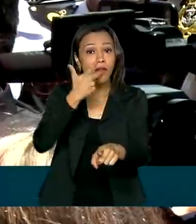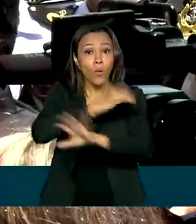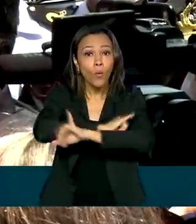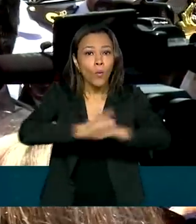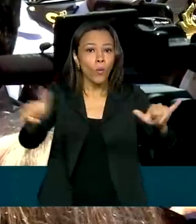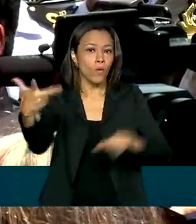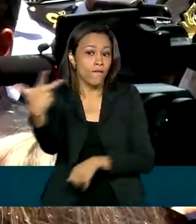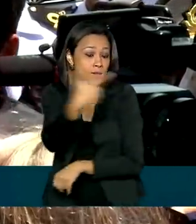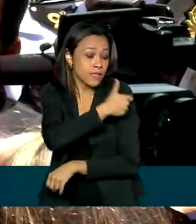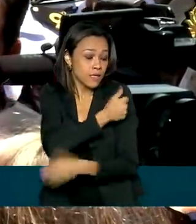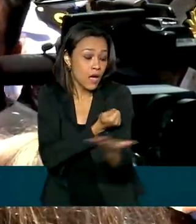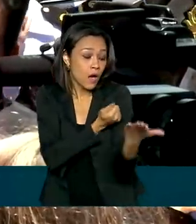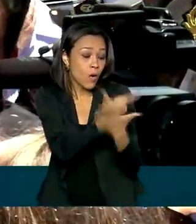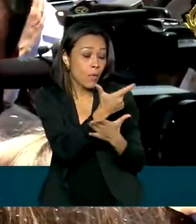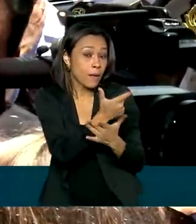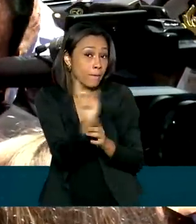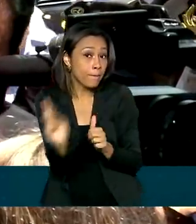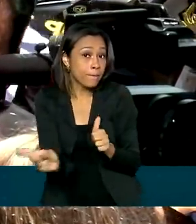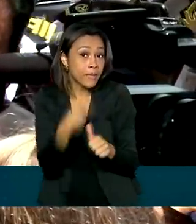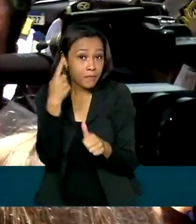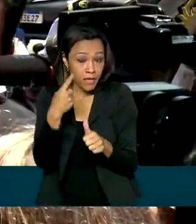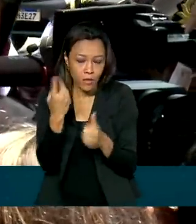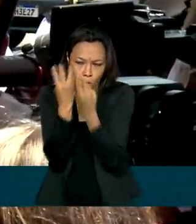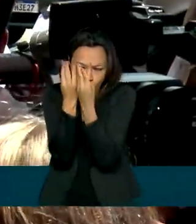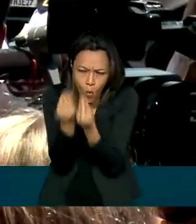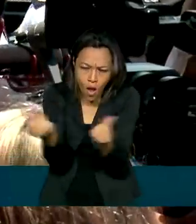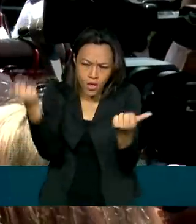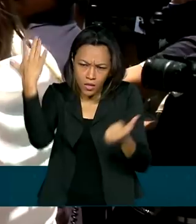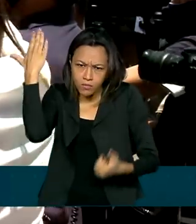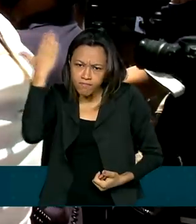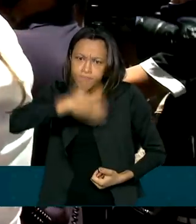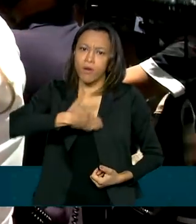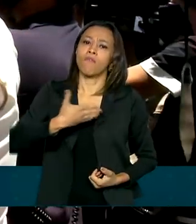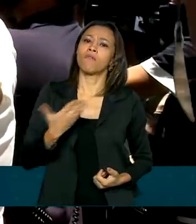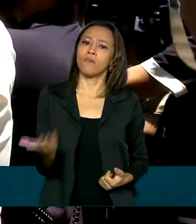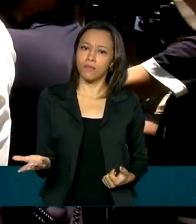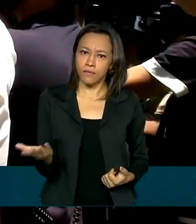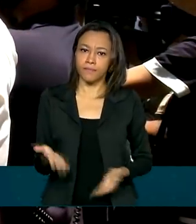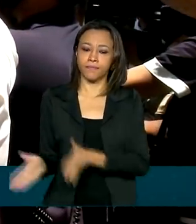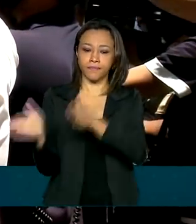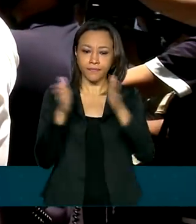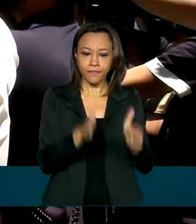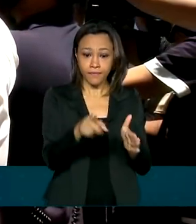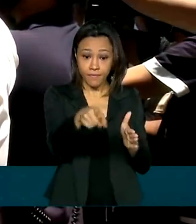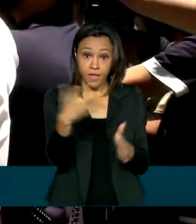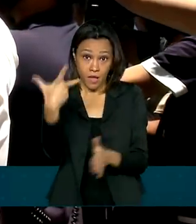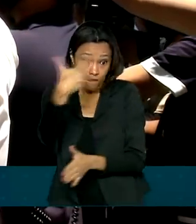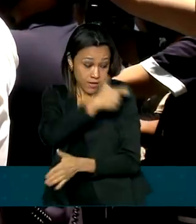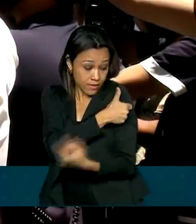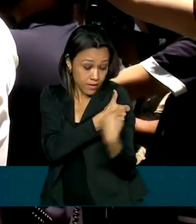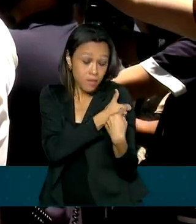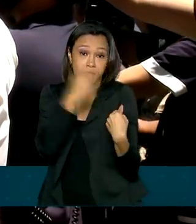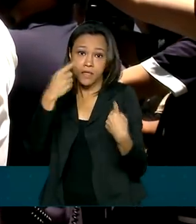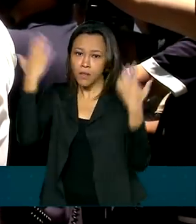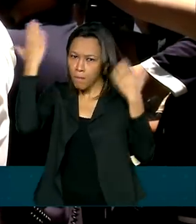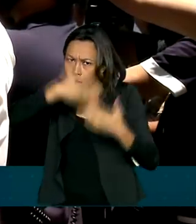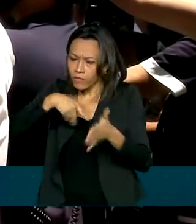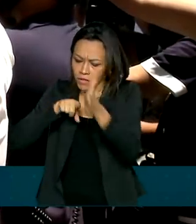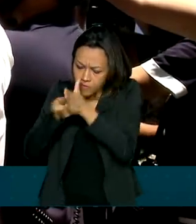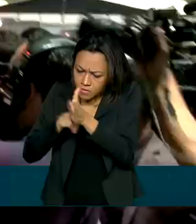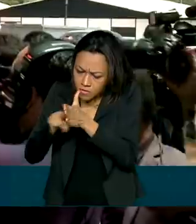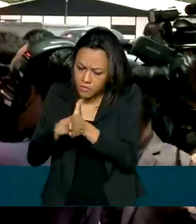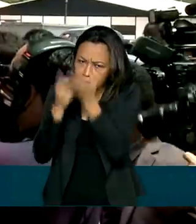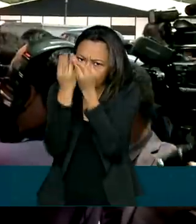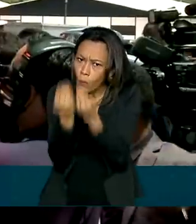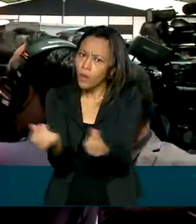só deve ocorrer quando houver eficácia comprovada. As vacinas, tem que ter uma comprovação científica, tem que ter a sua